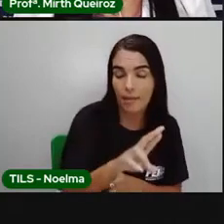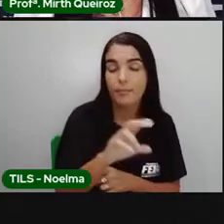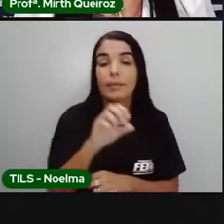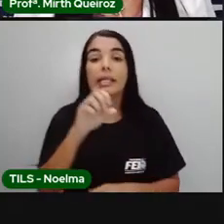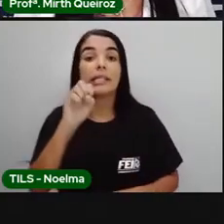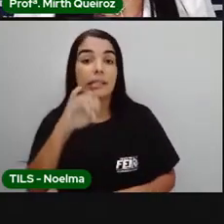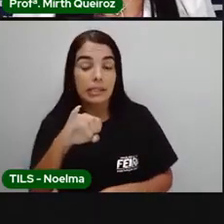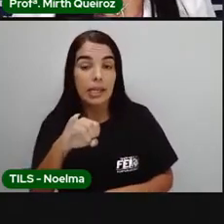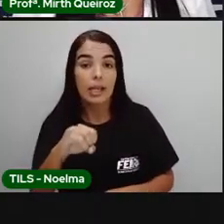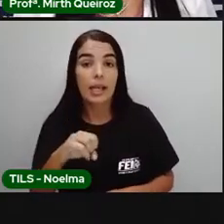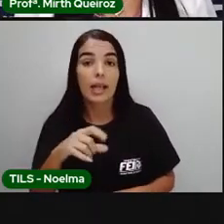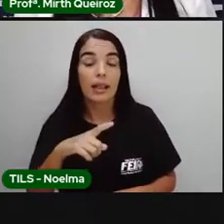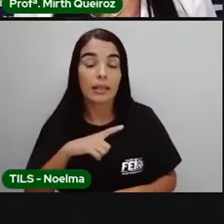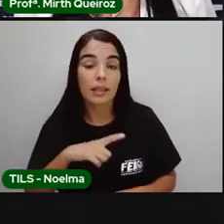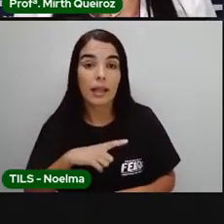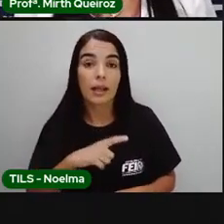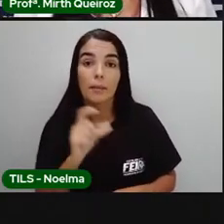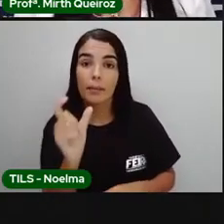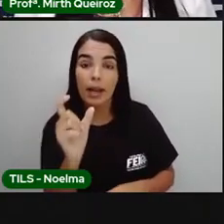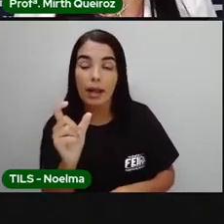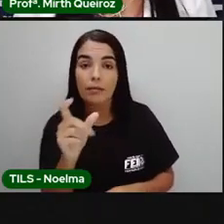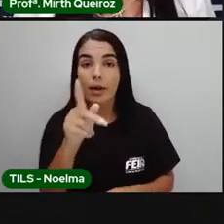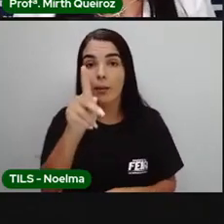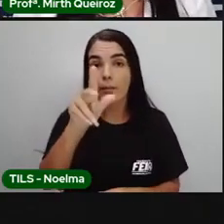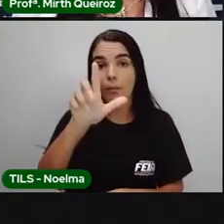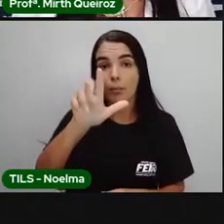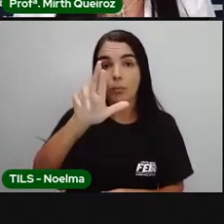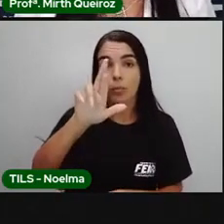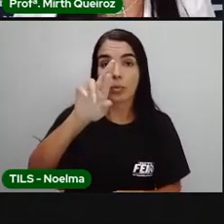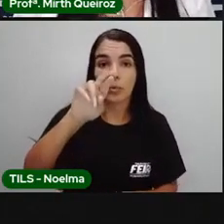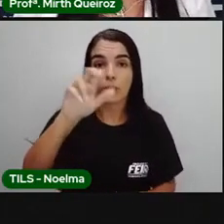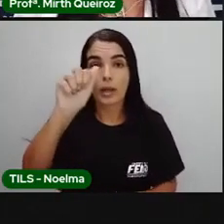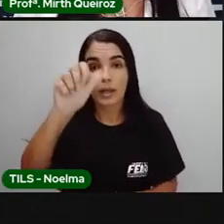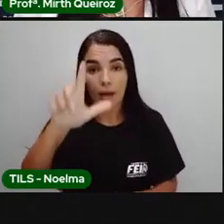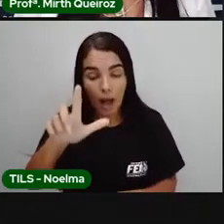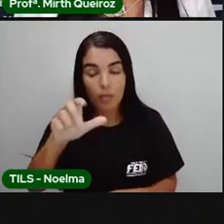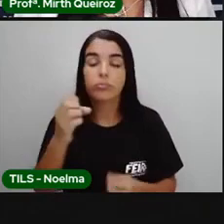texto também vai estar voltado para plural também.